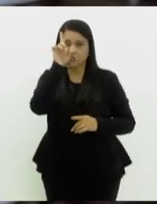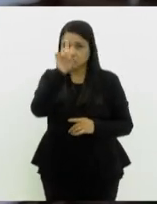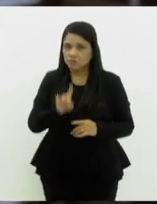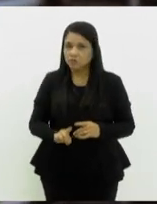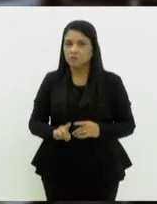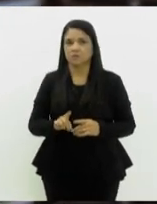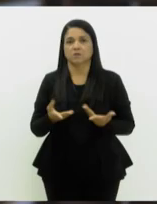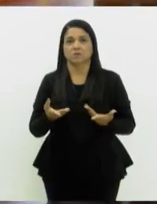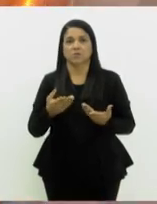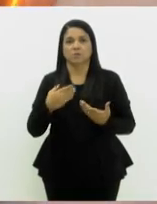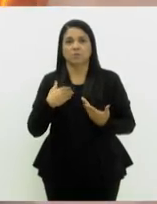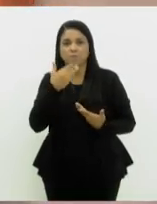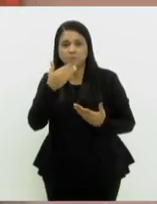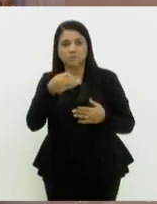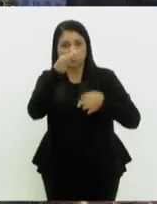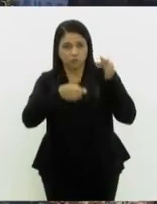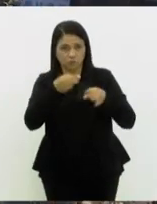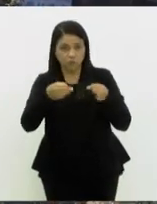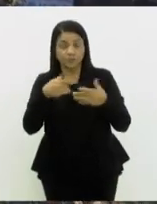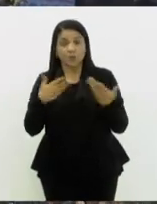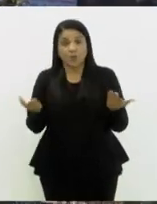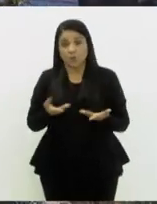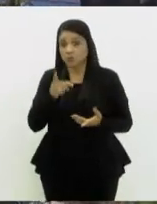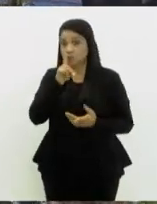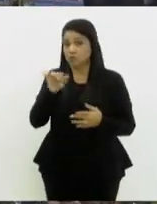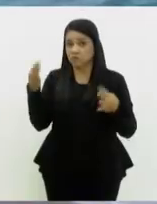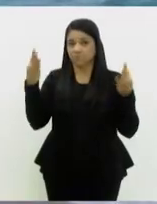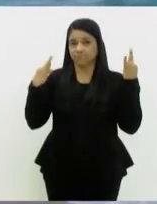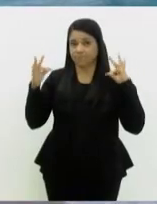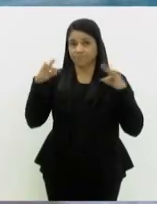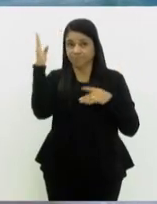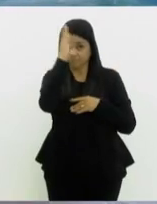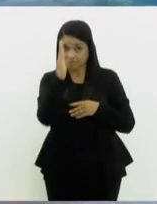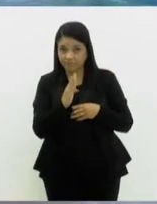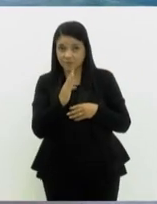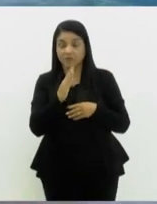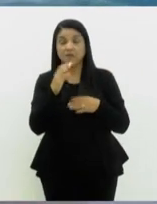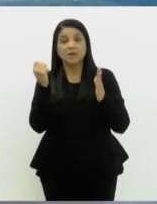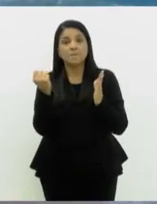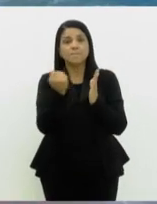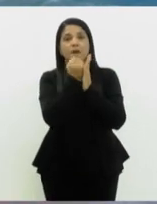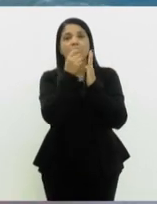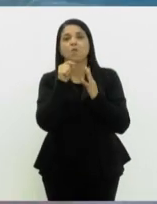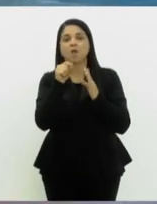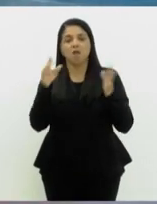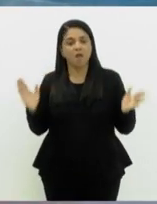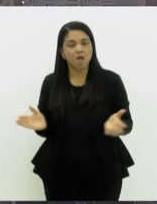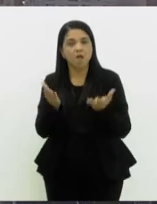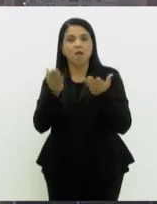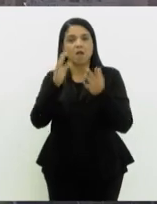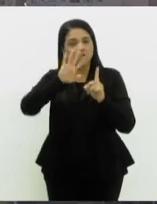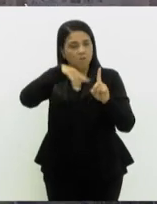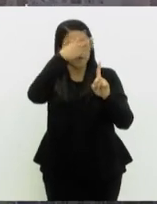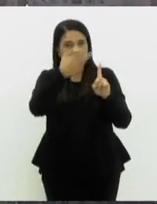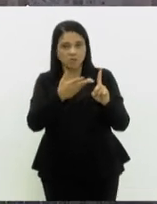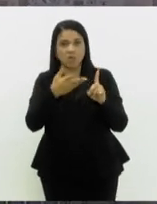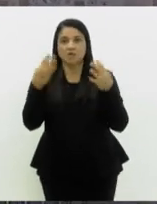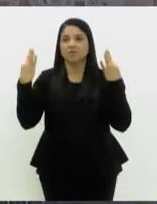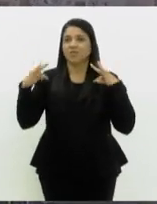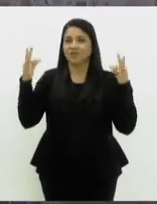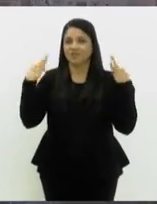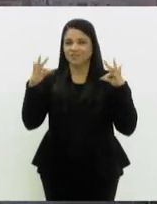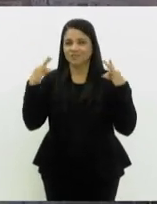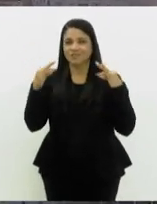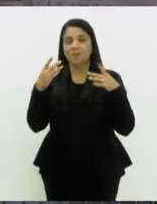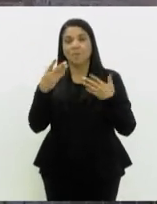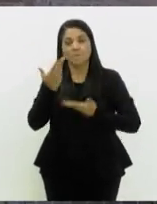aclamando por justiça. Hoje é Dia Nacional do Turismo. A data tem a finalidade de promover e homenagear a prática do turismo entre